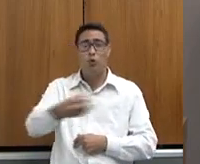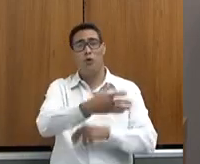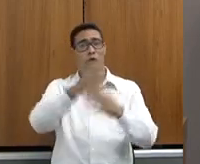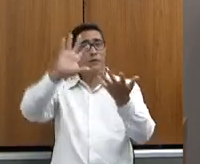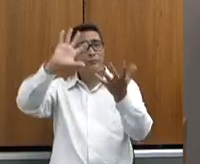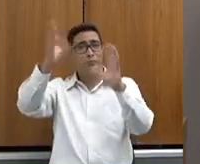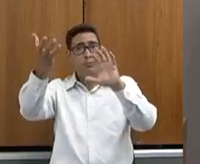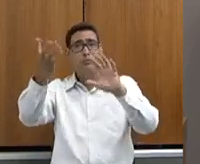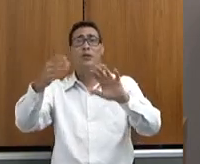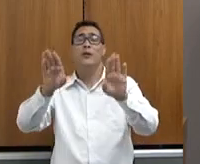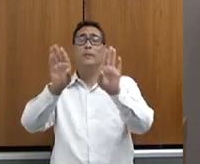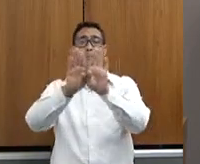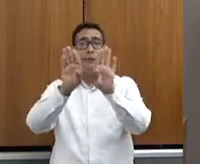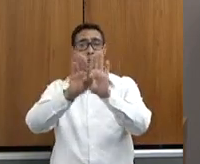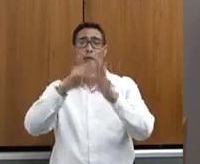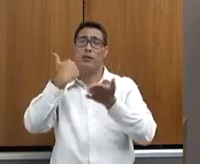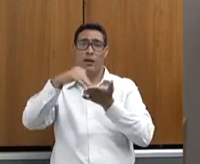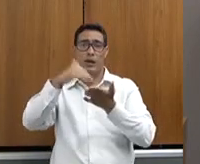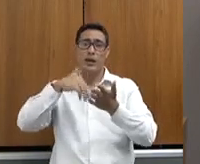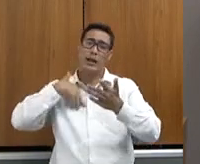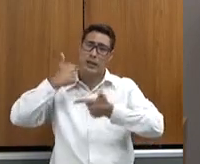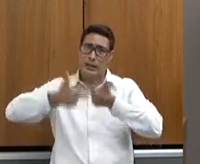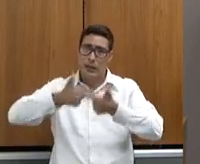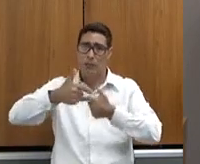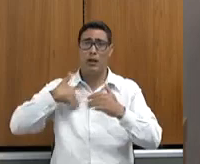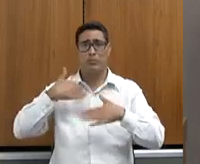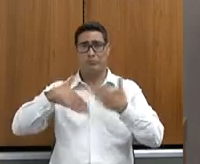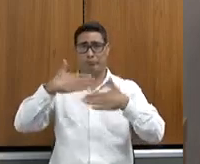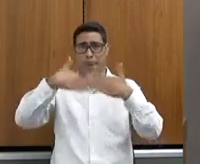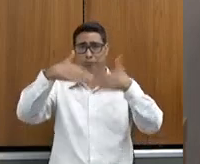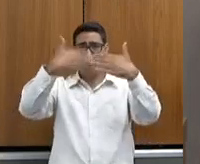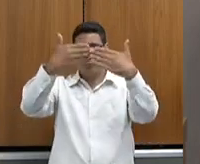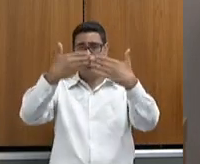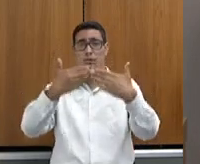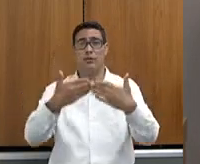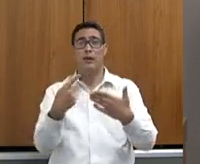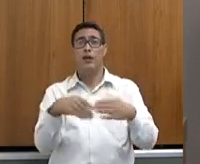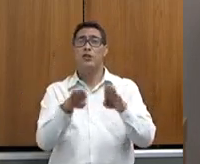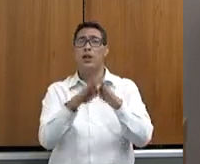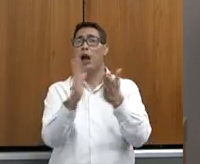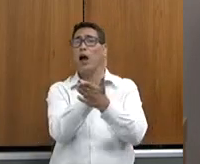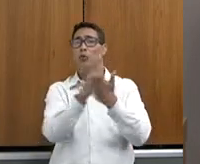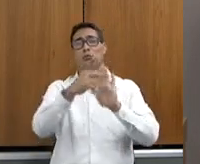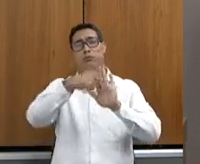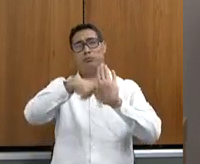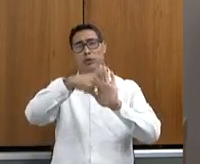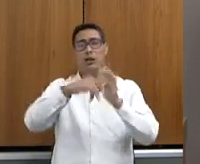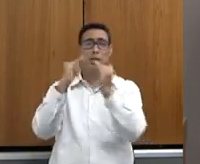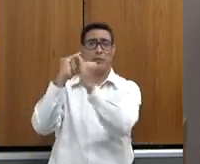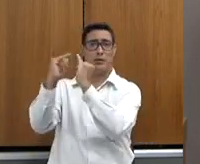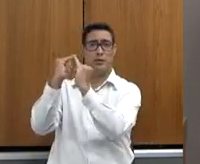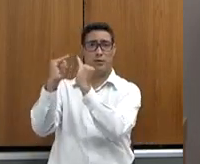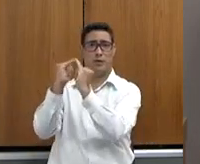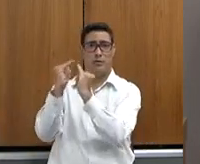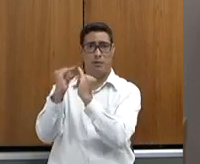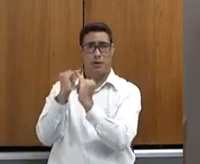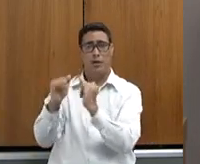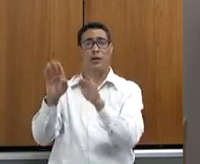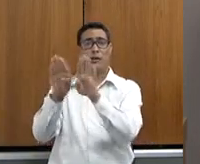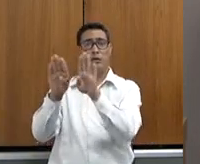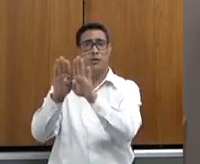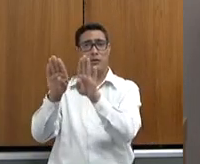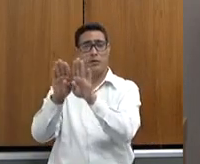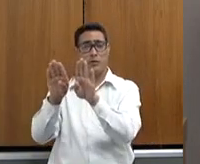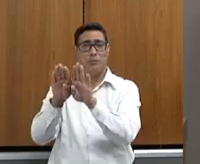poder trabalhar também, para a gente evoluir nisso. Nós temos alguns programas aí similares aí na EMATER, nós temos alguns programas similares aí no